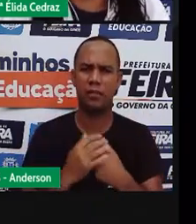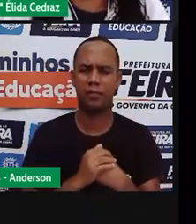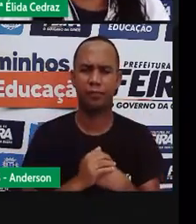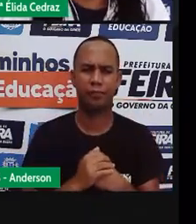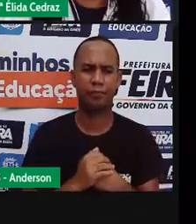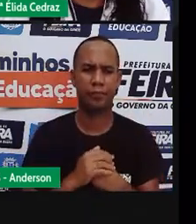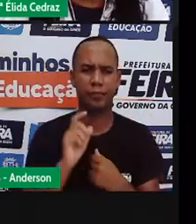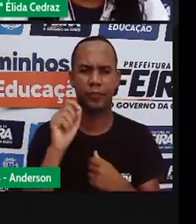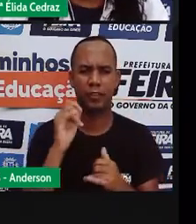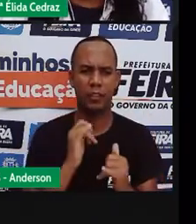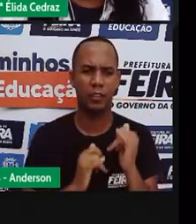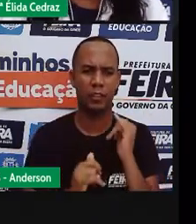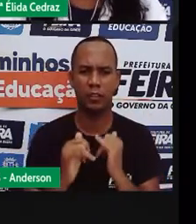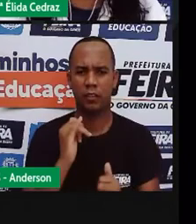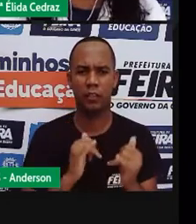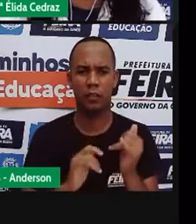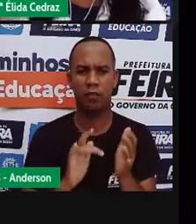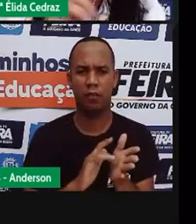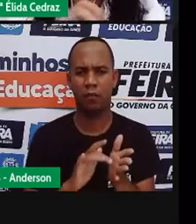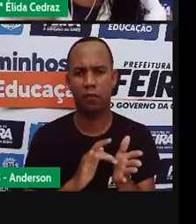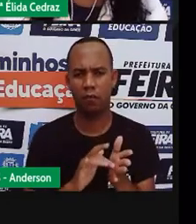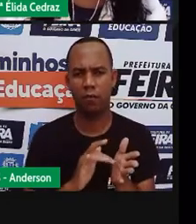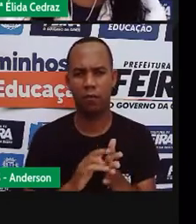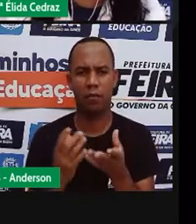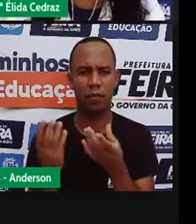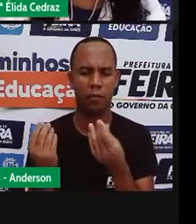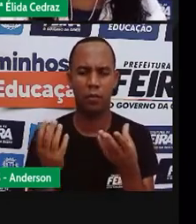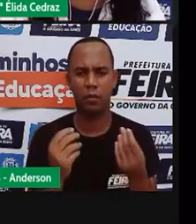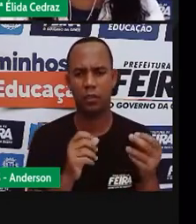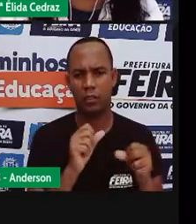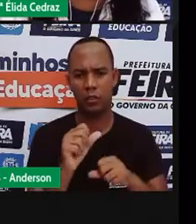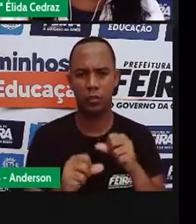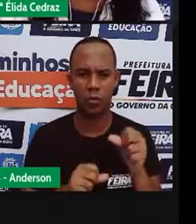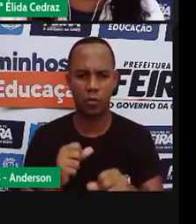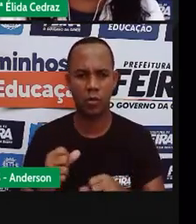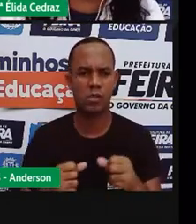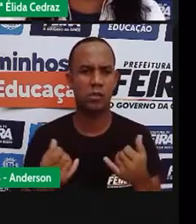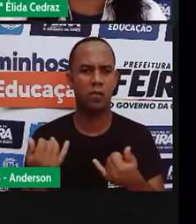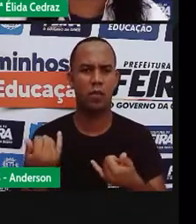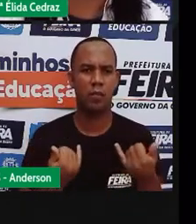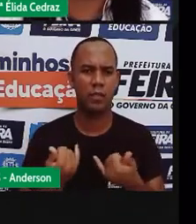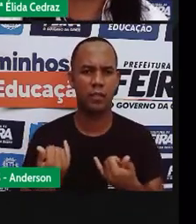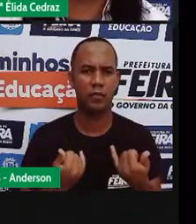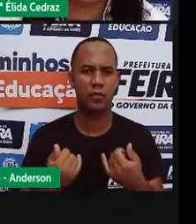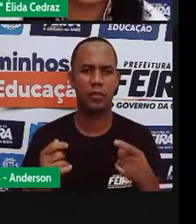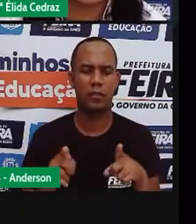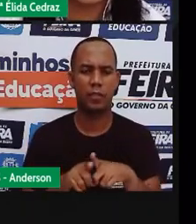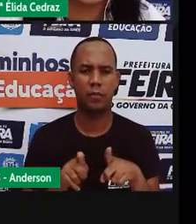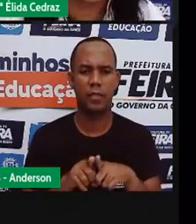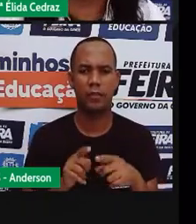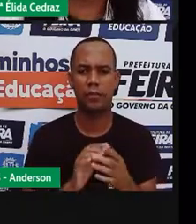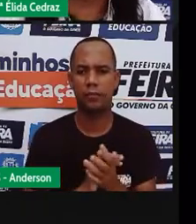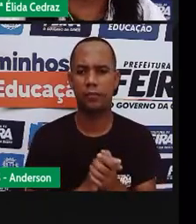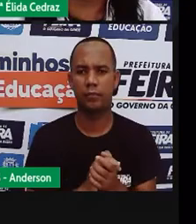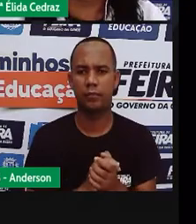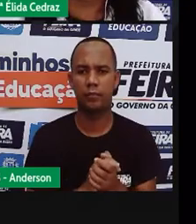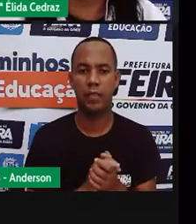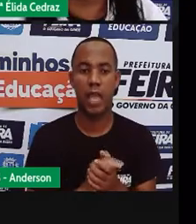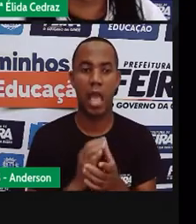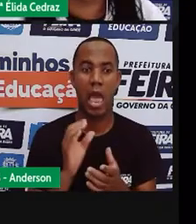internet está com a maior troca de informação isso aí é a